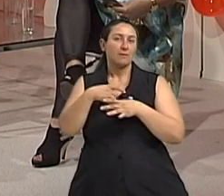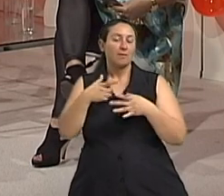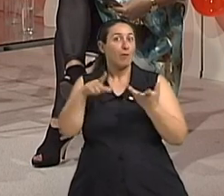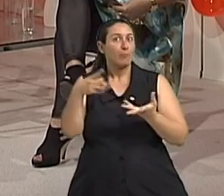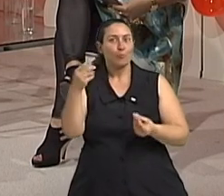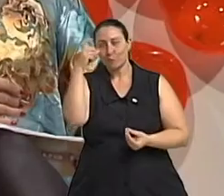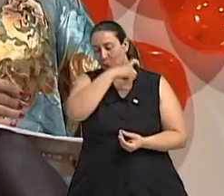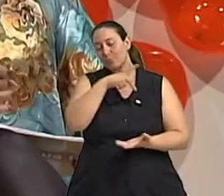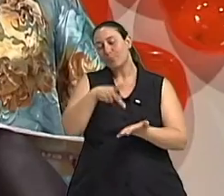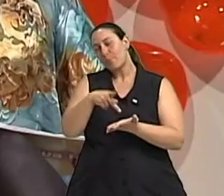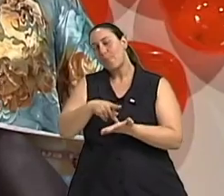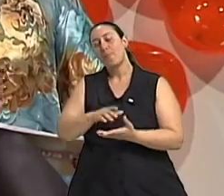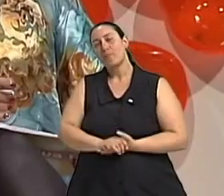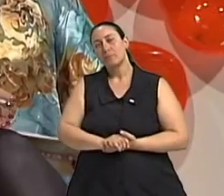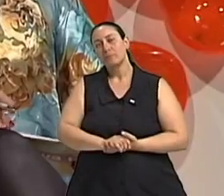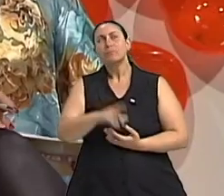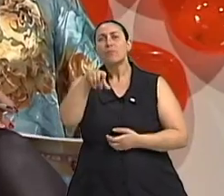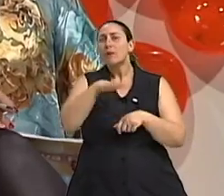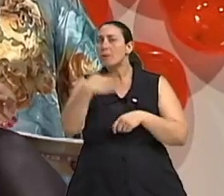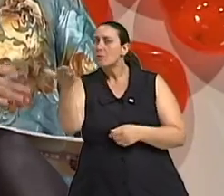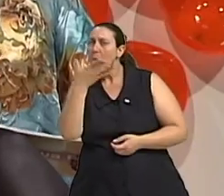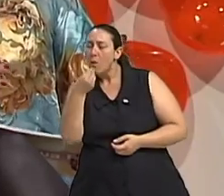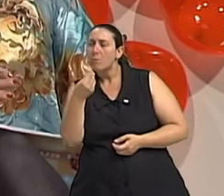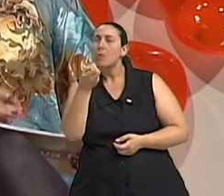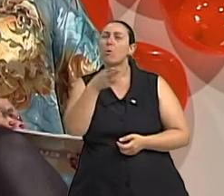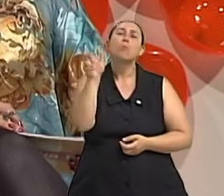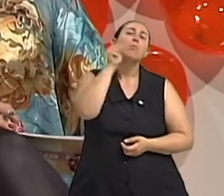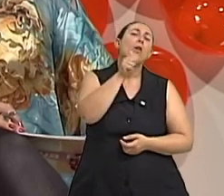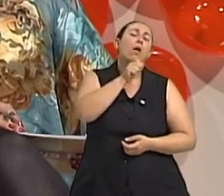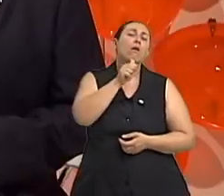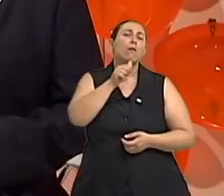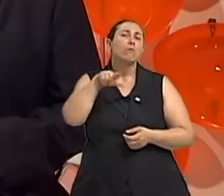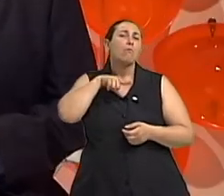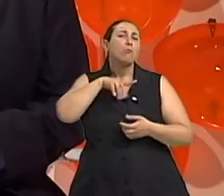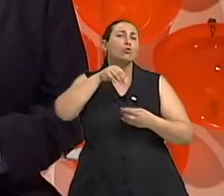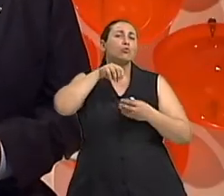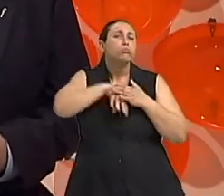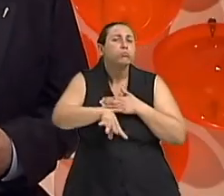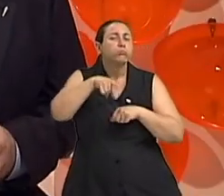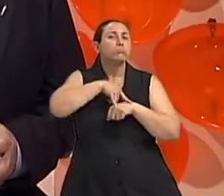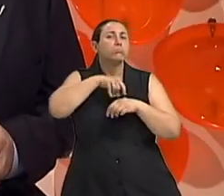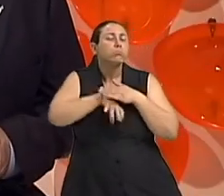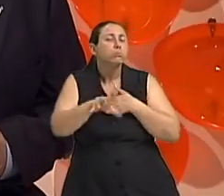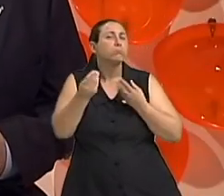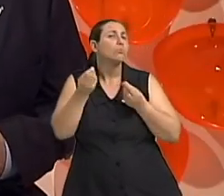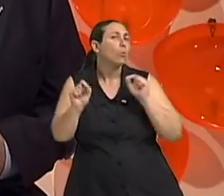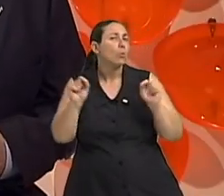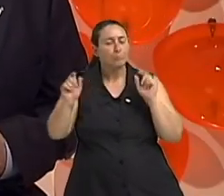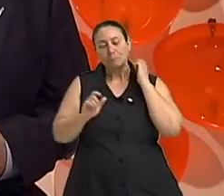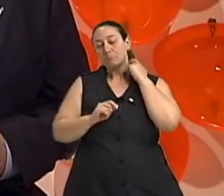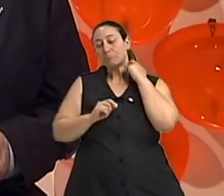né? Sim. Mas homens ou mulheres têm incontinência urinária? Tem diferença de gênero, doutor? Existe diferença de gênero.